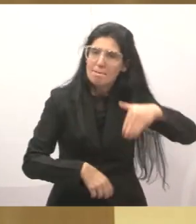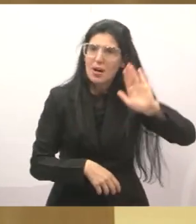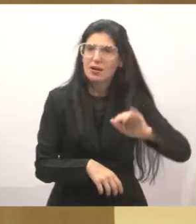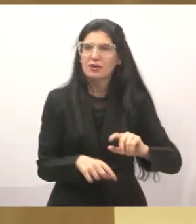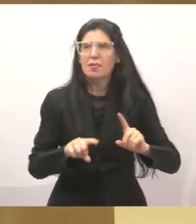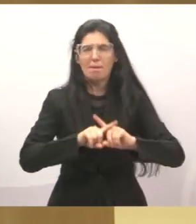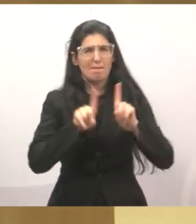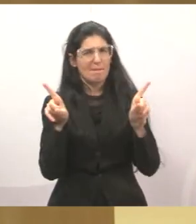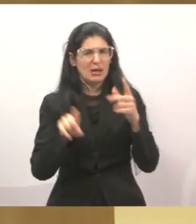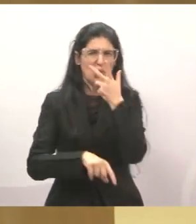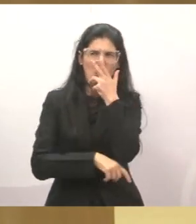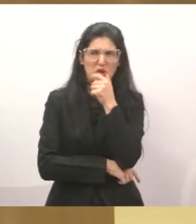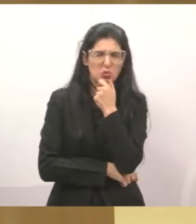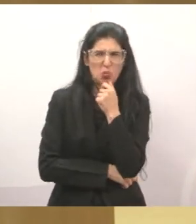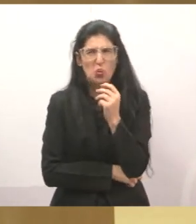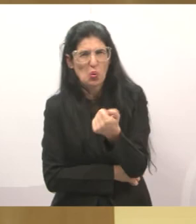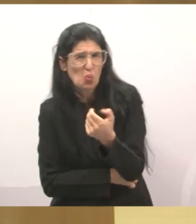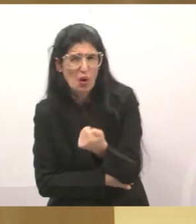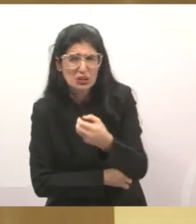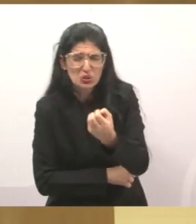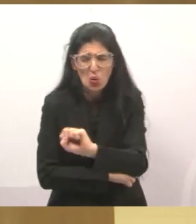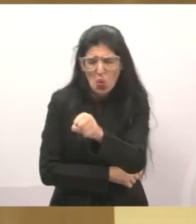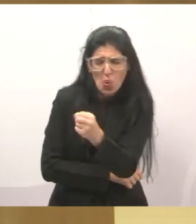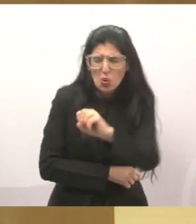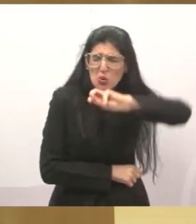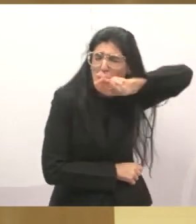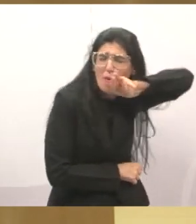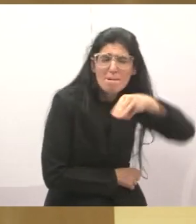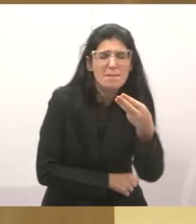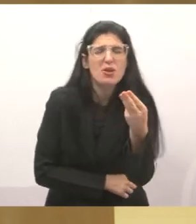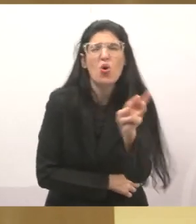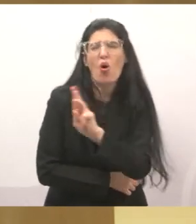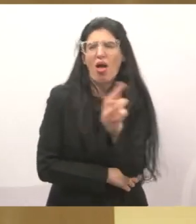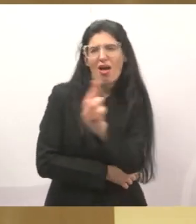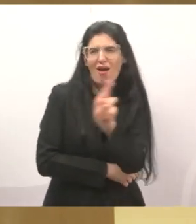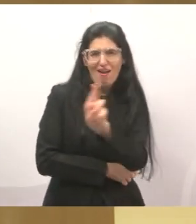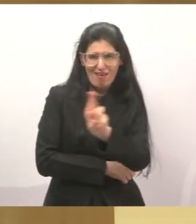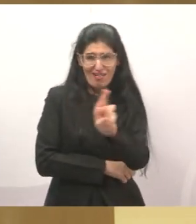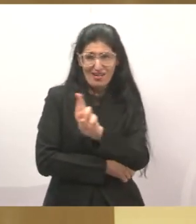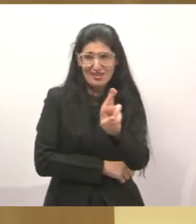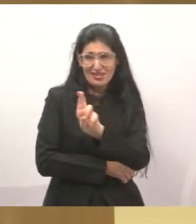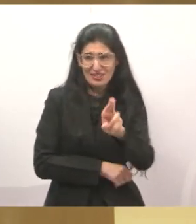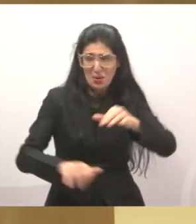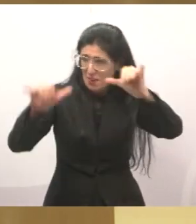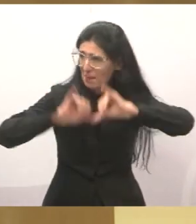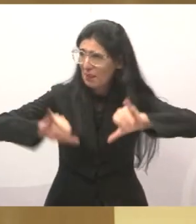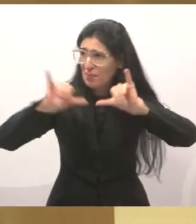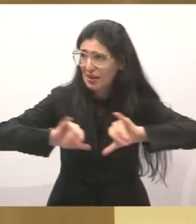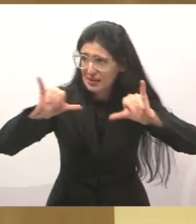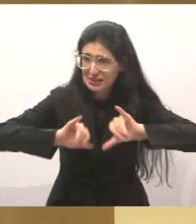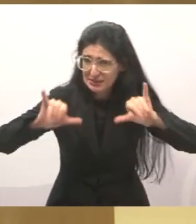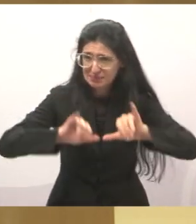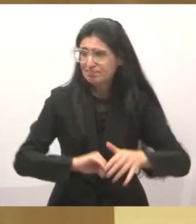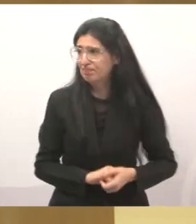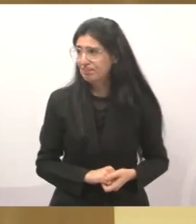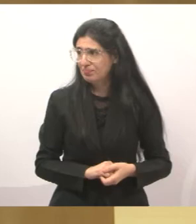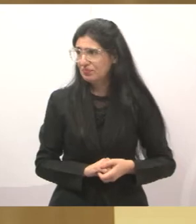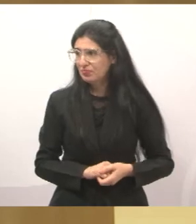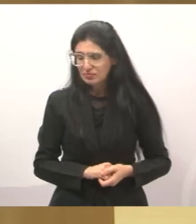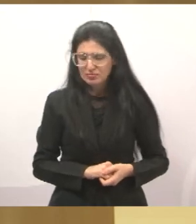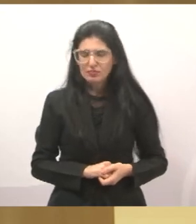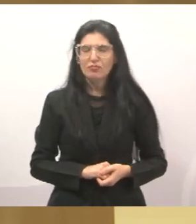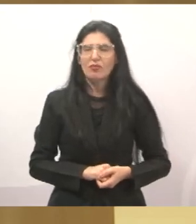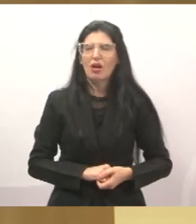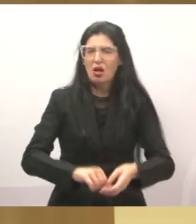brincadeira aí vai chegar a quase 8 milhões de reais. 8 milhões de reais em propaganda. Criticaram muito